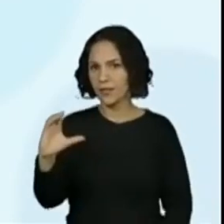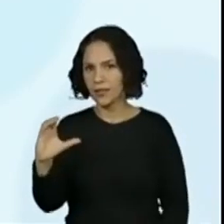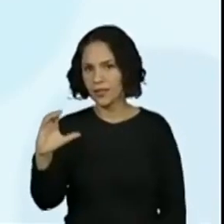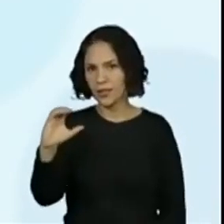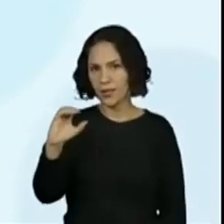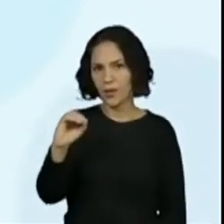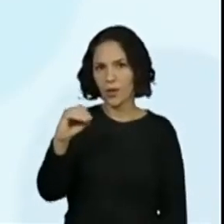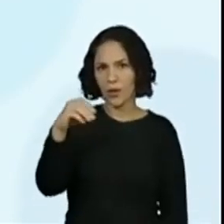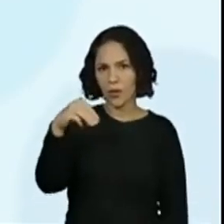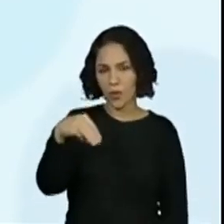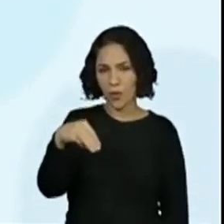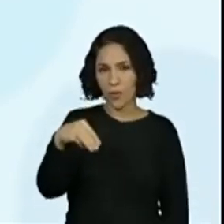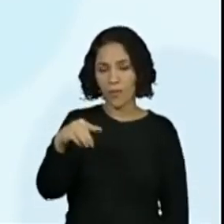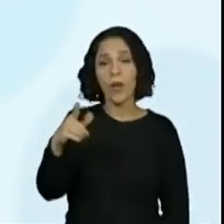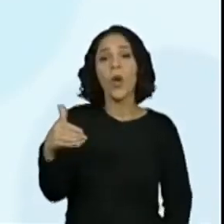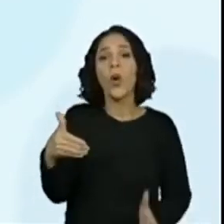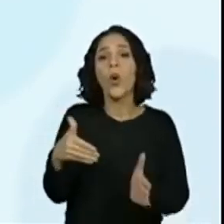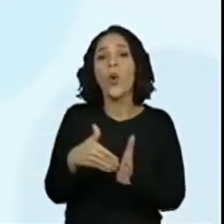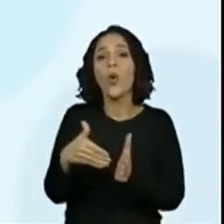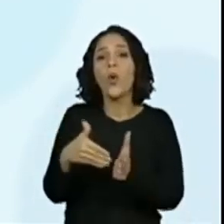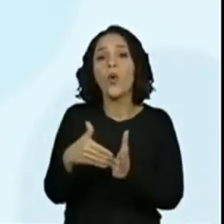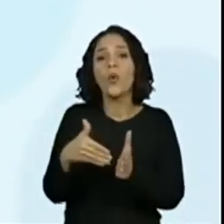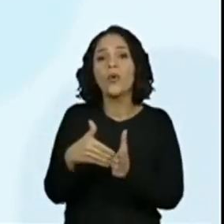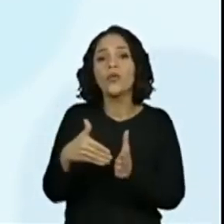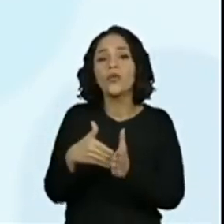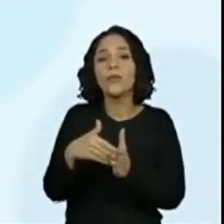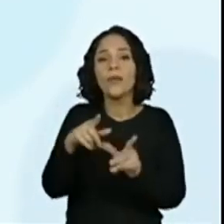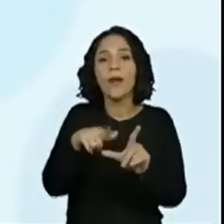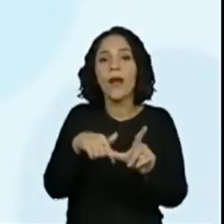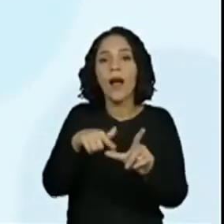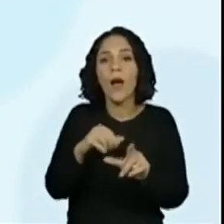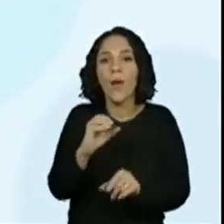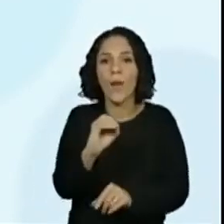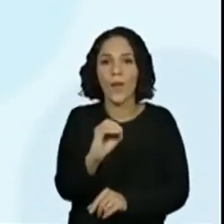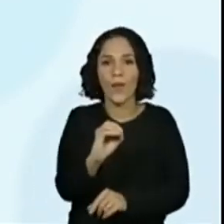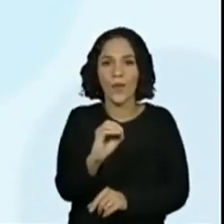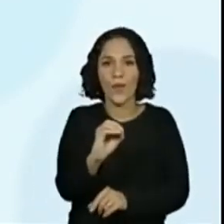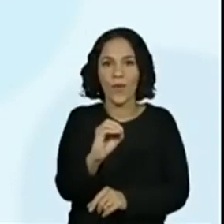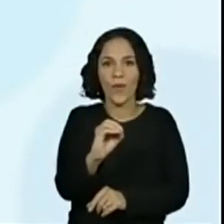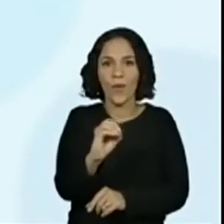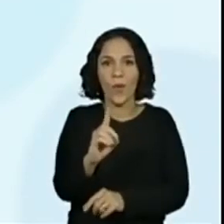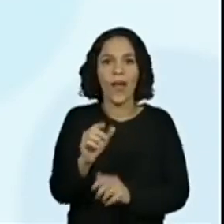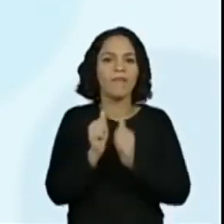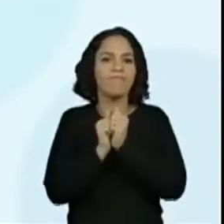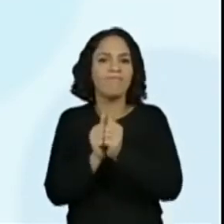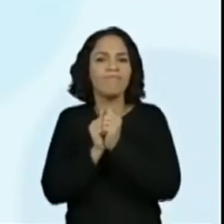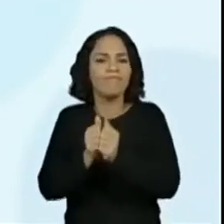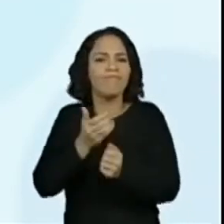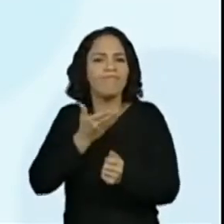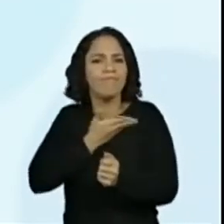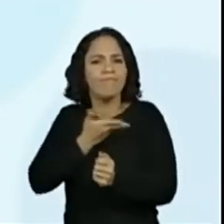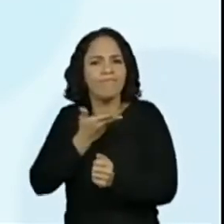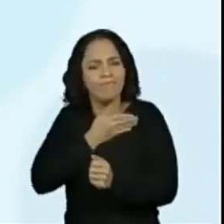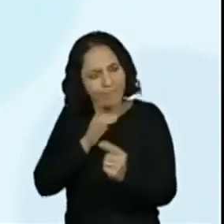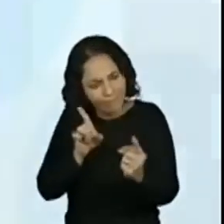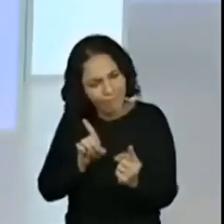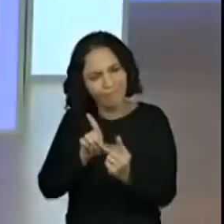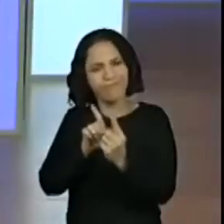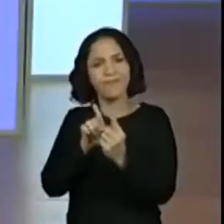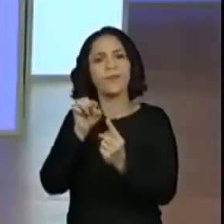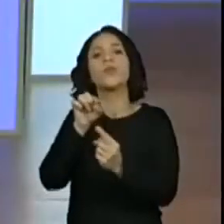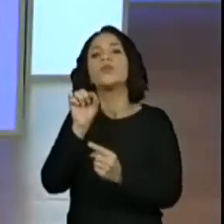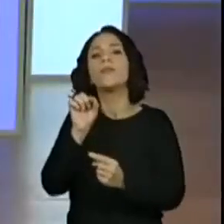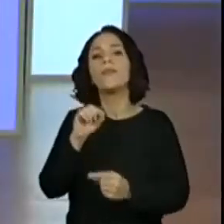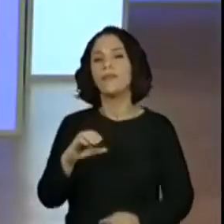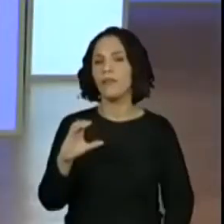que é o com, e termina, professora, com a letra O. Companheiro. Que é a primeira palavra ali. A gente vai